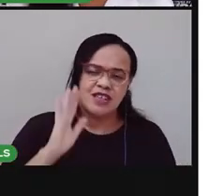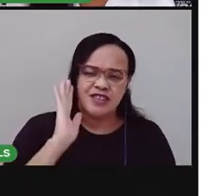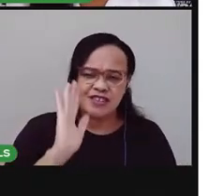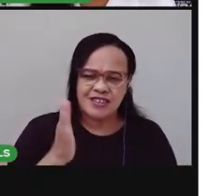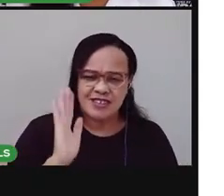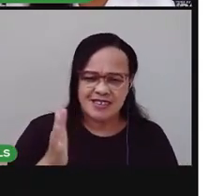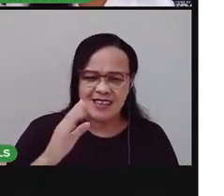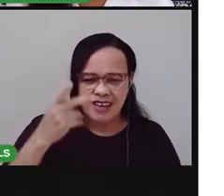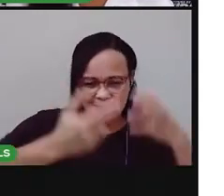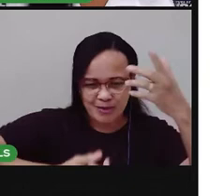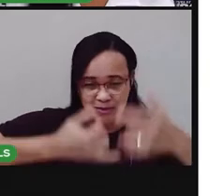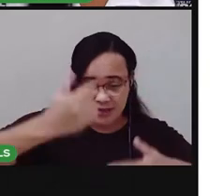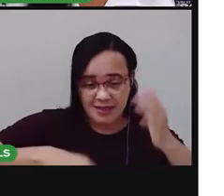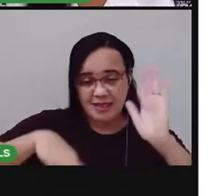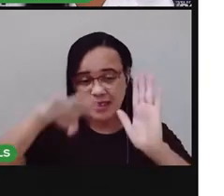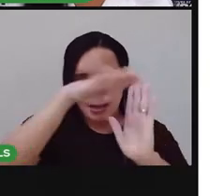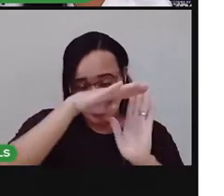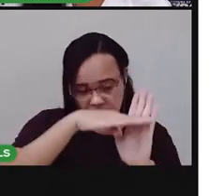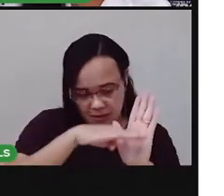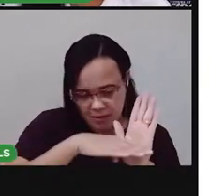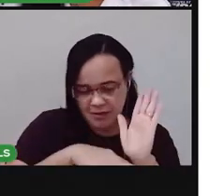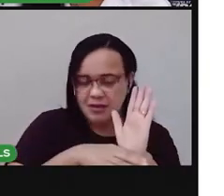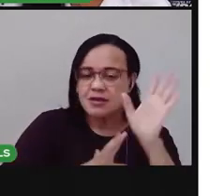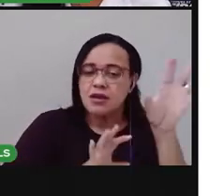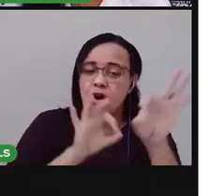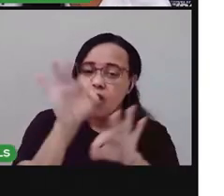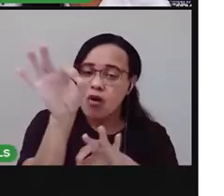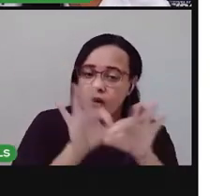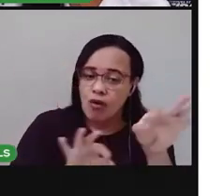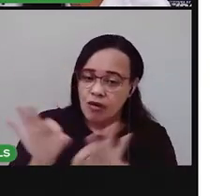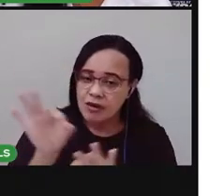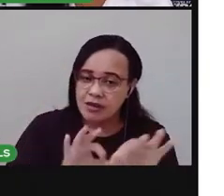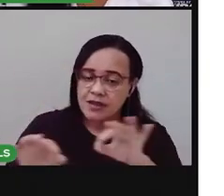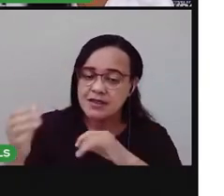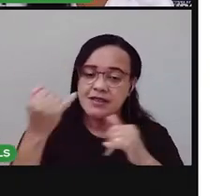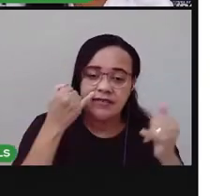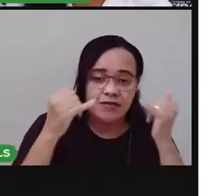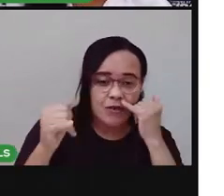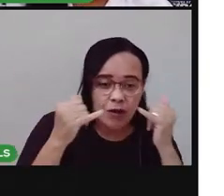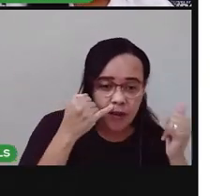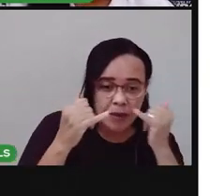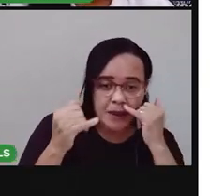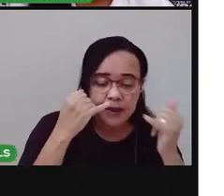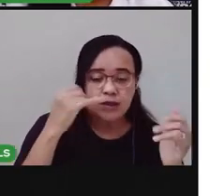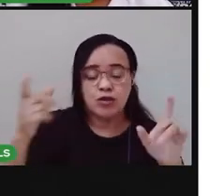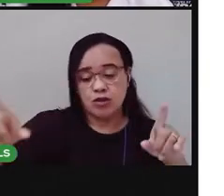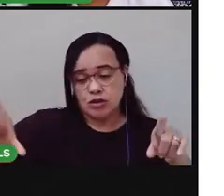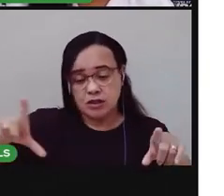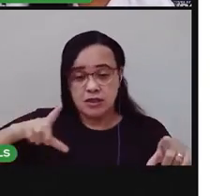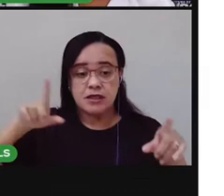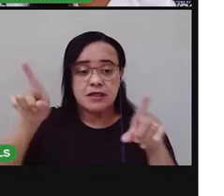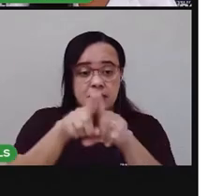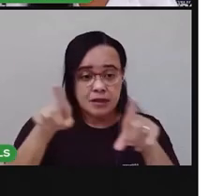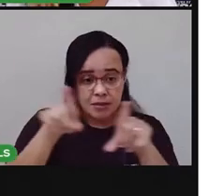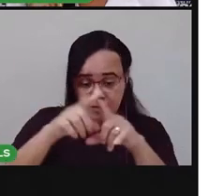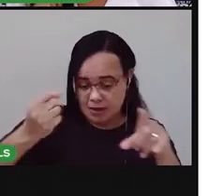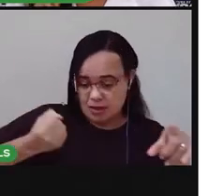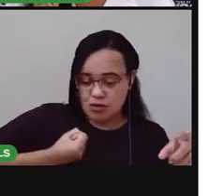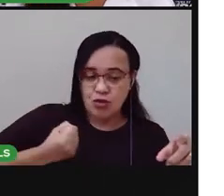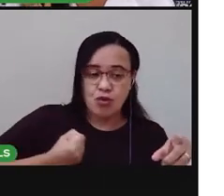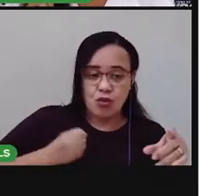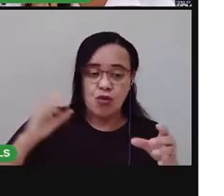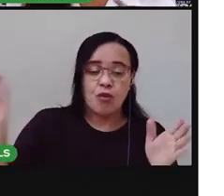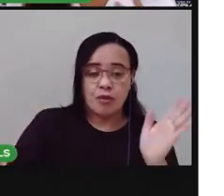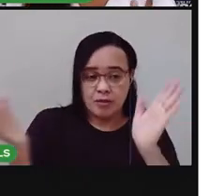uma lista serve pra organizar informações, pra enumerar elementos, não isso? E